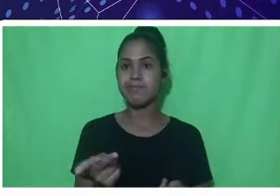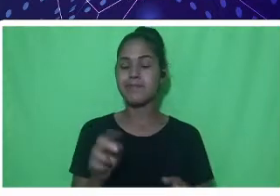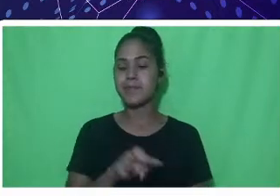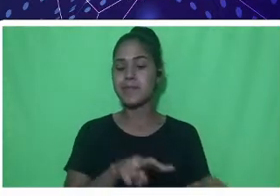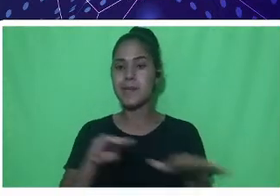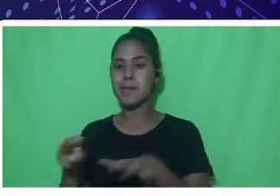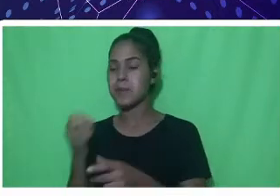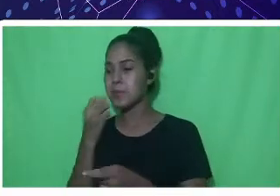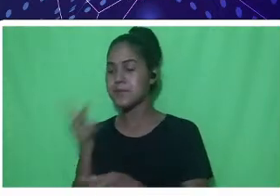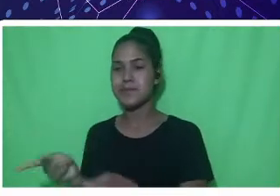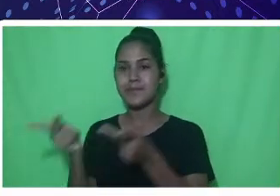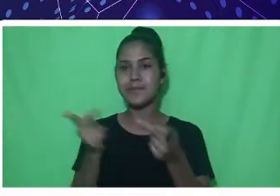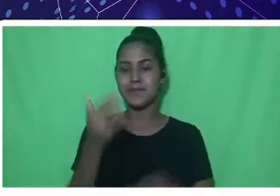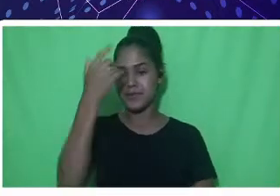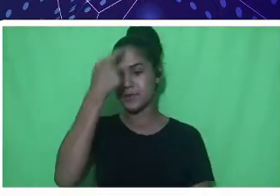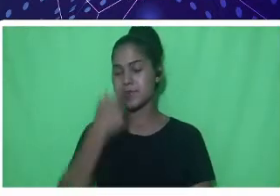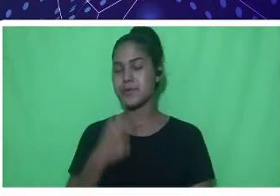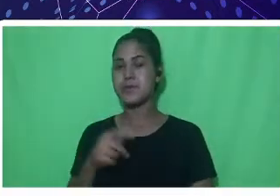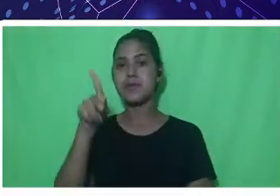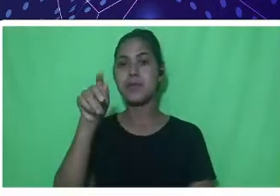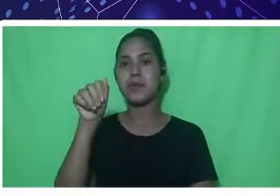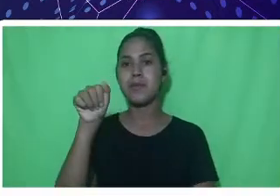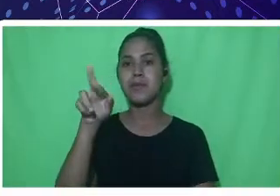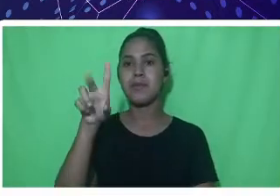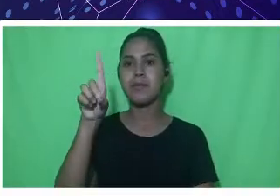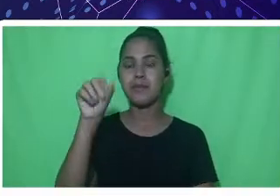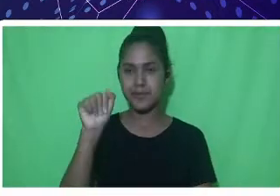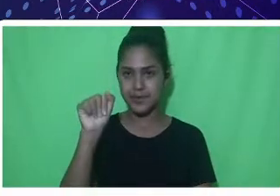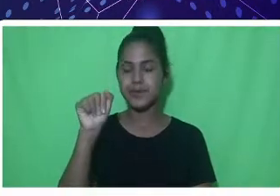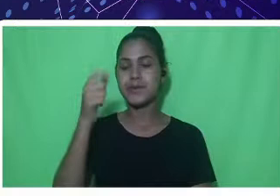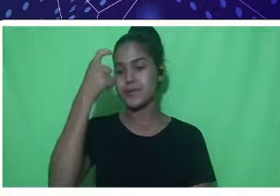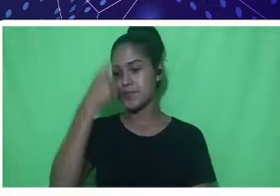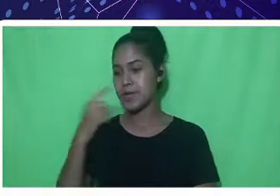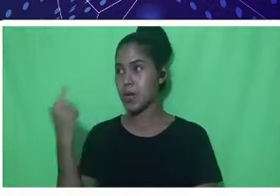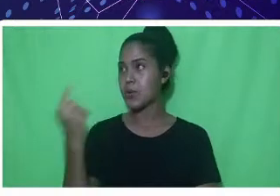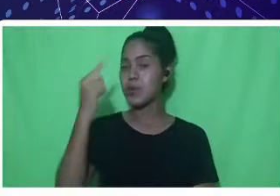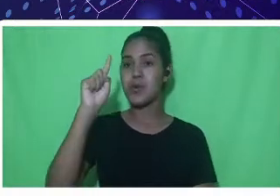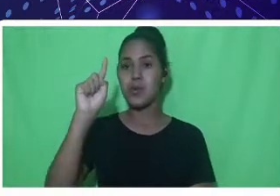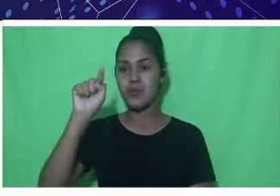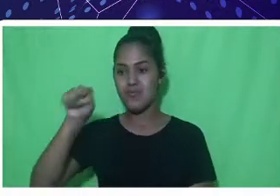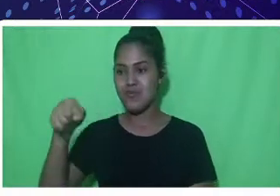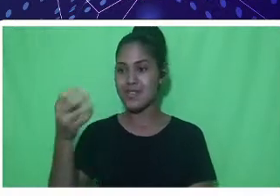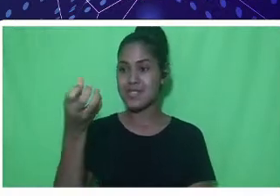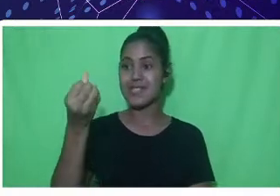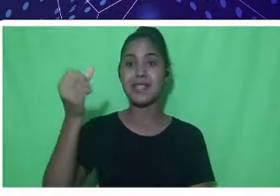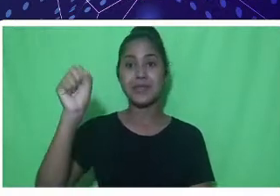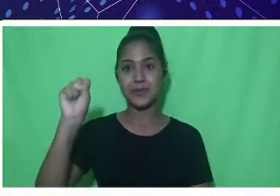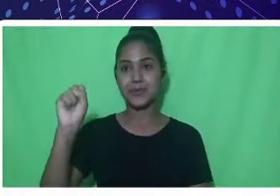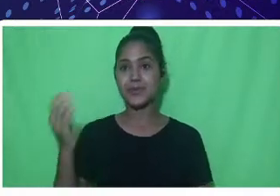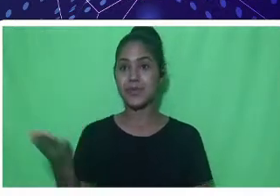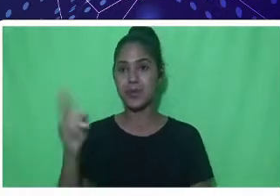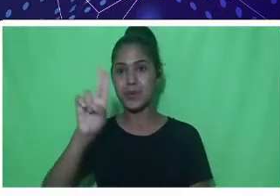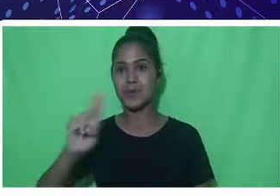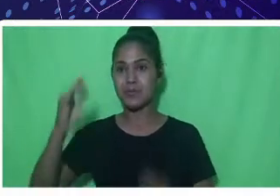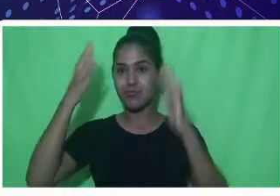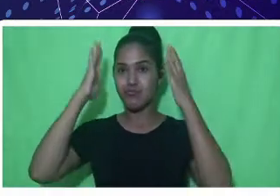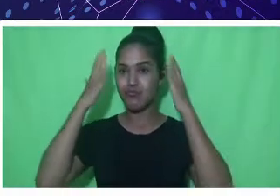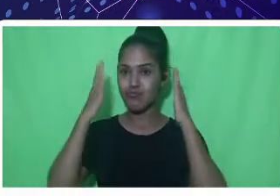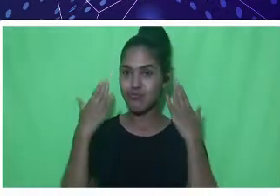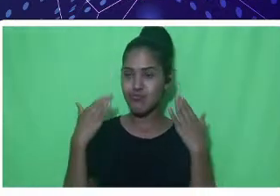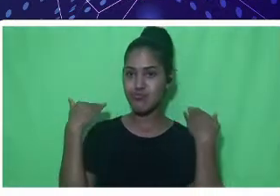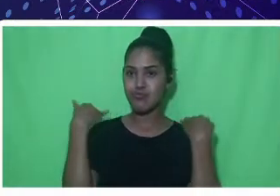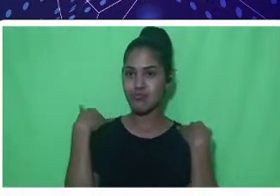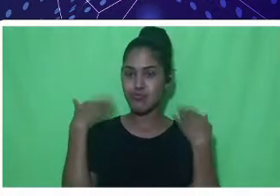Minha cor é parda, tenho 1,68m, neste momento estou com meus cabelos médios, soltos,